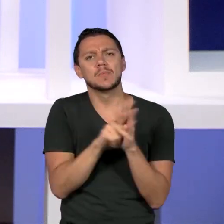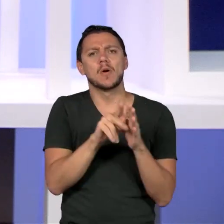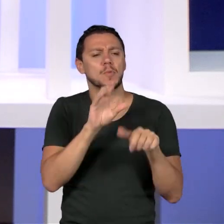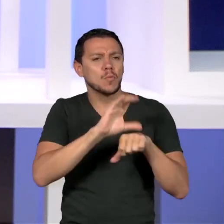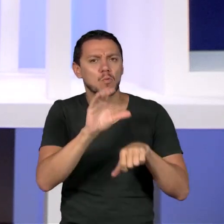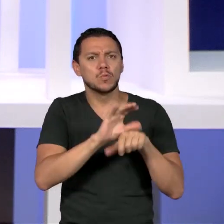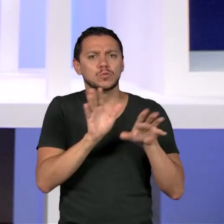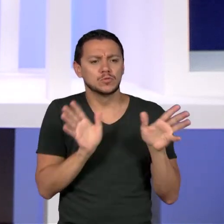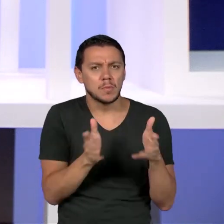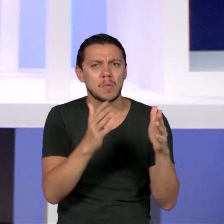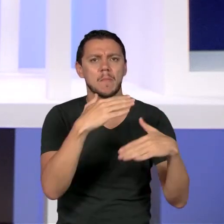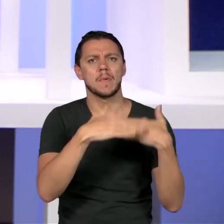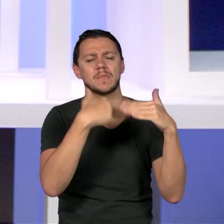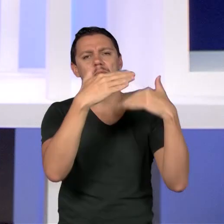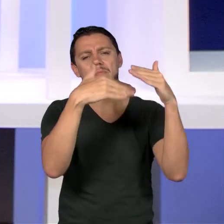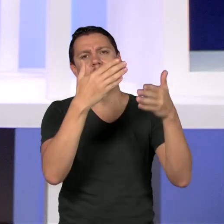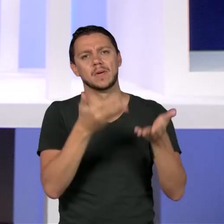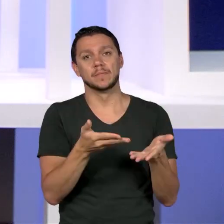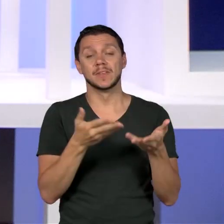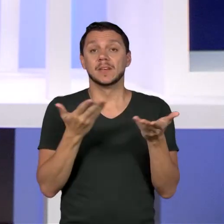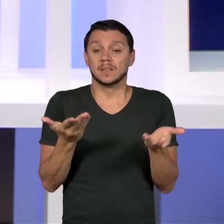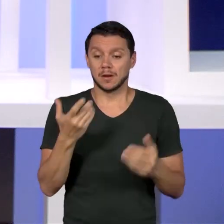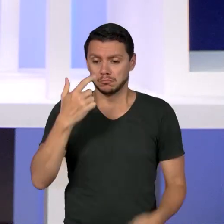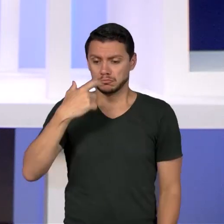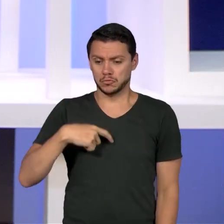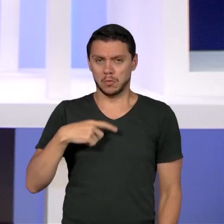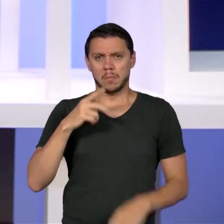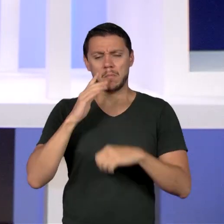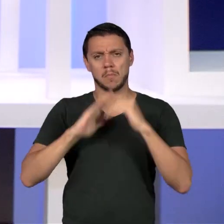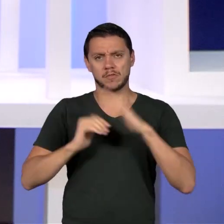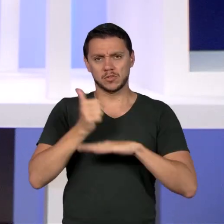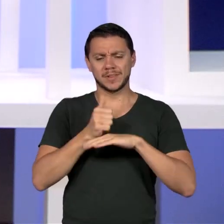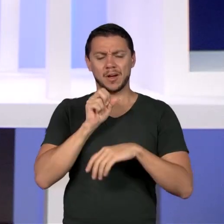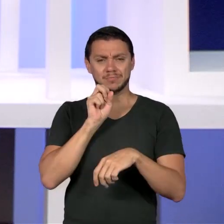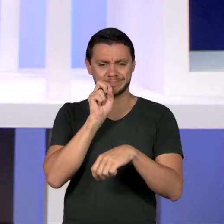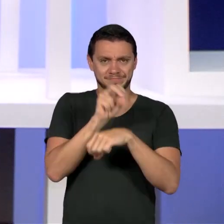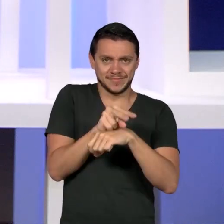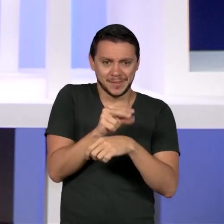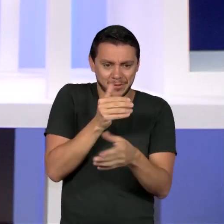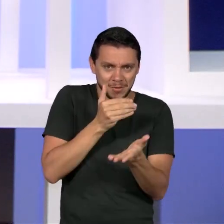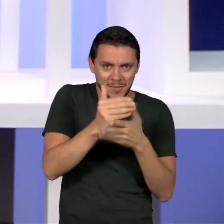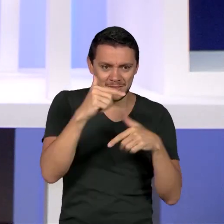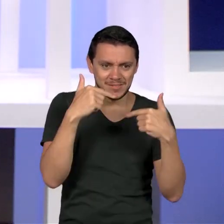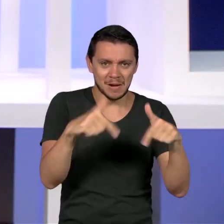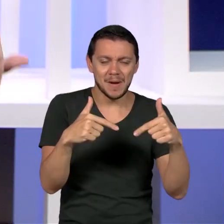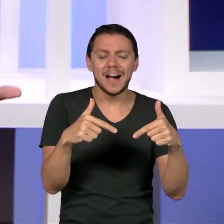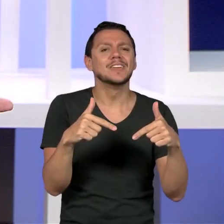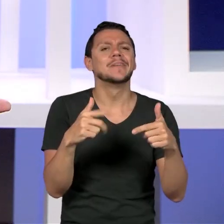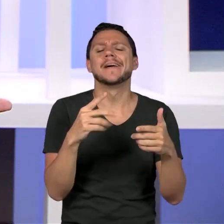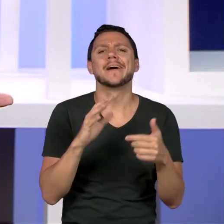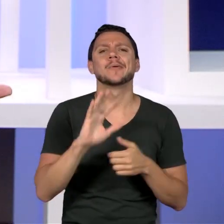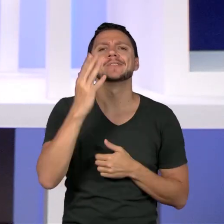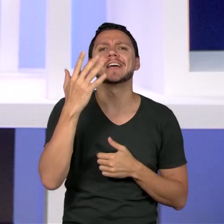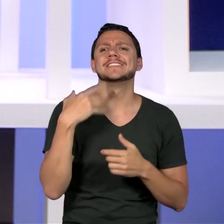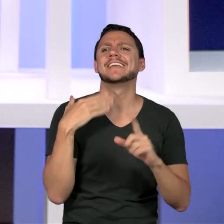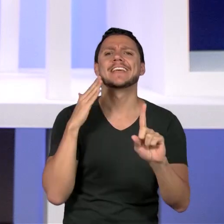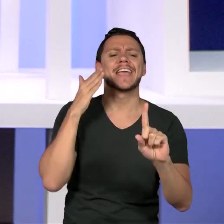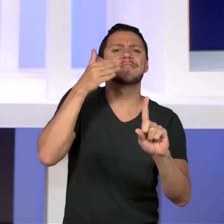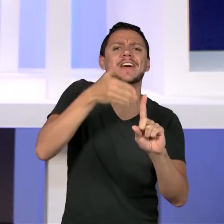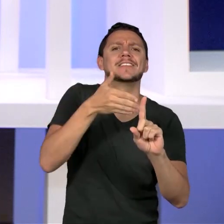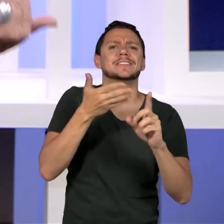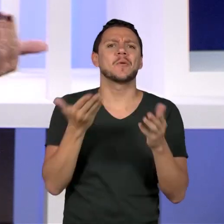profissionais que assumem essa tarefa acabem tomando como referência